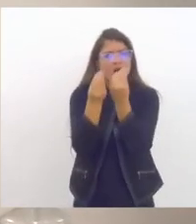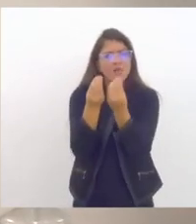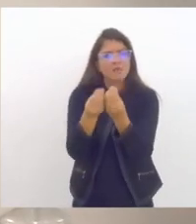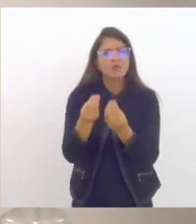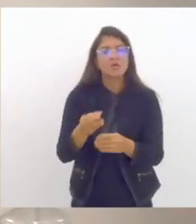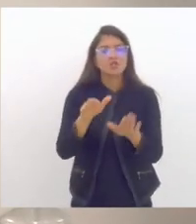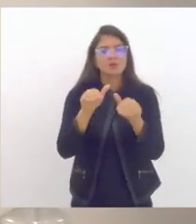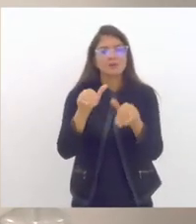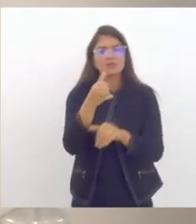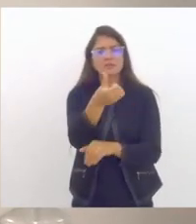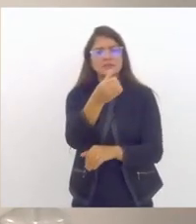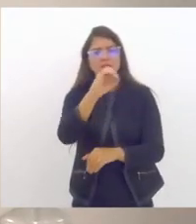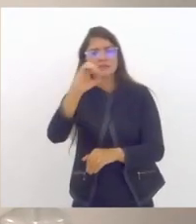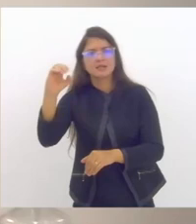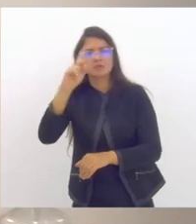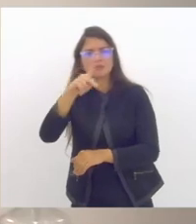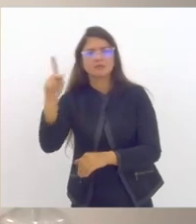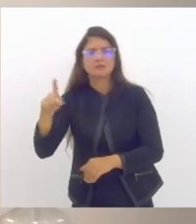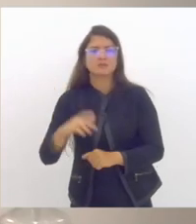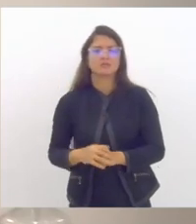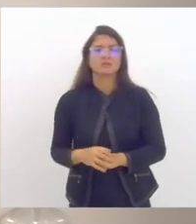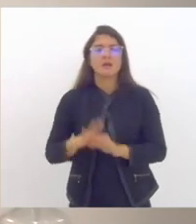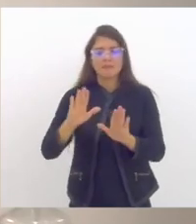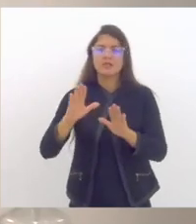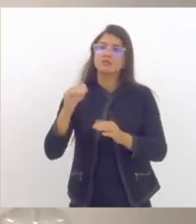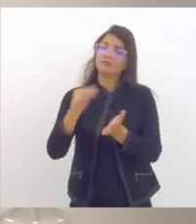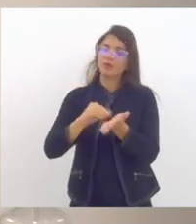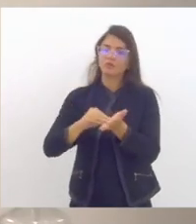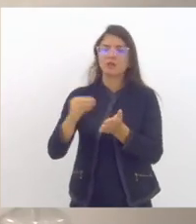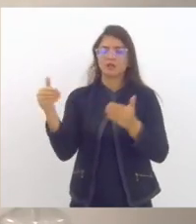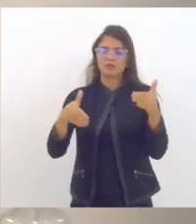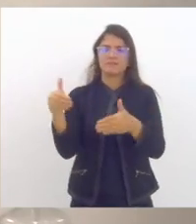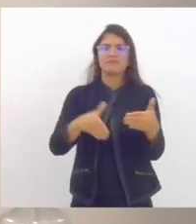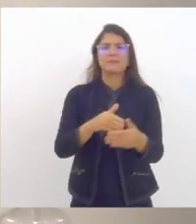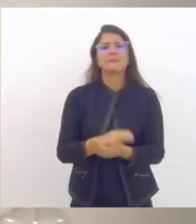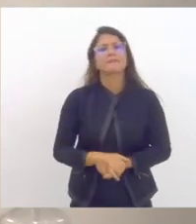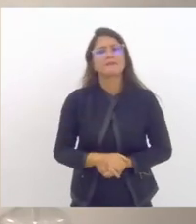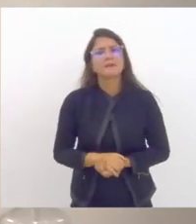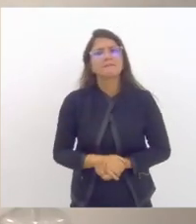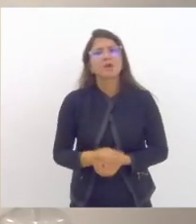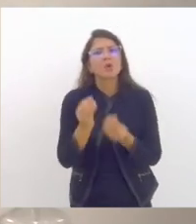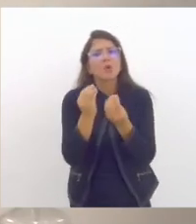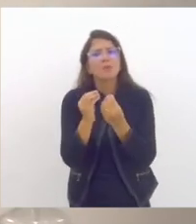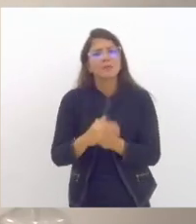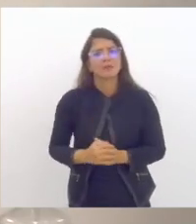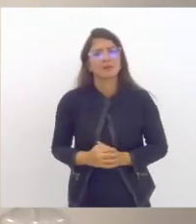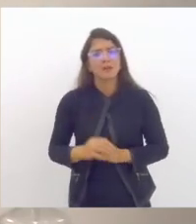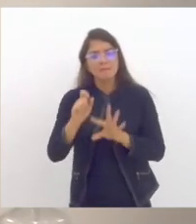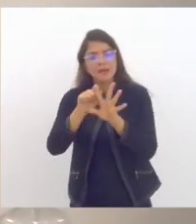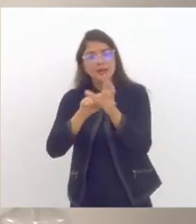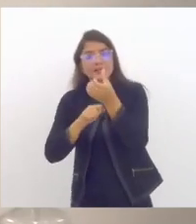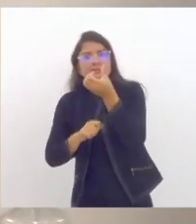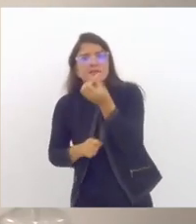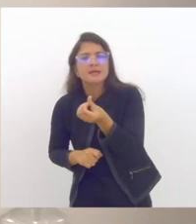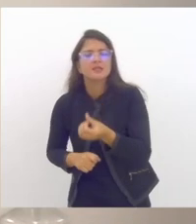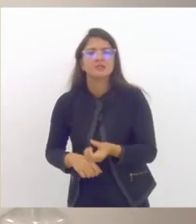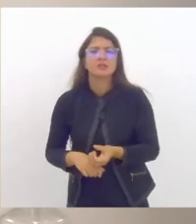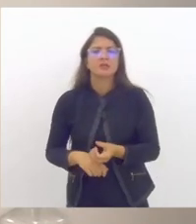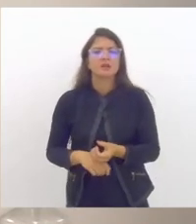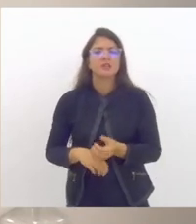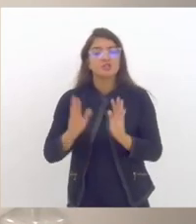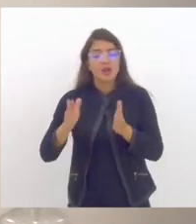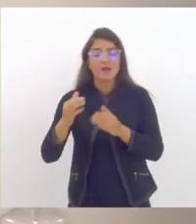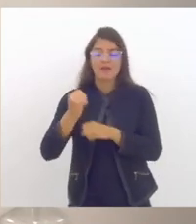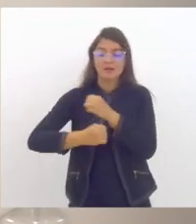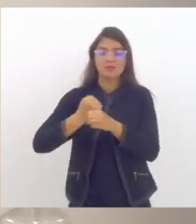nem os 600 tomaram posse ainda então a gente vai concluir o segundo semestre provavelmente faltando professor em mais de 10